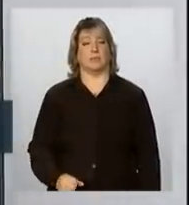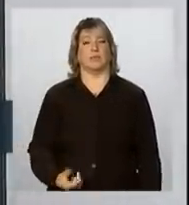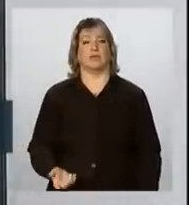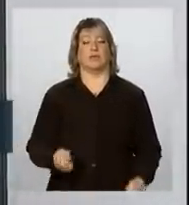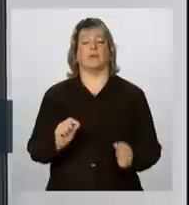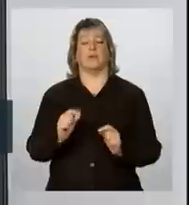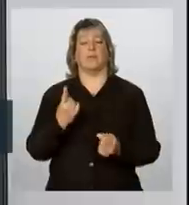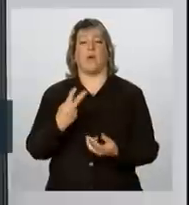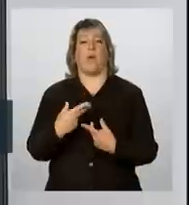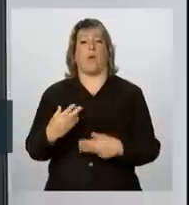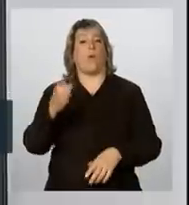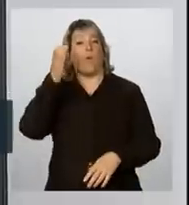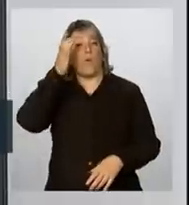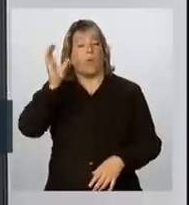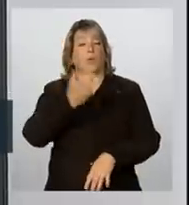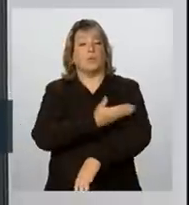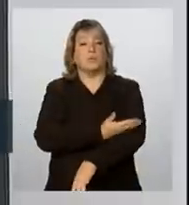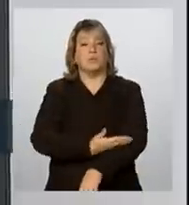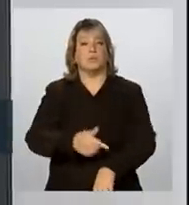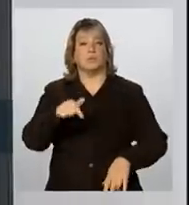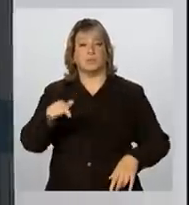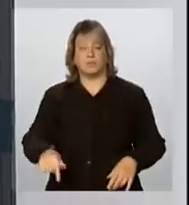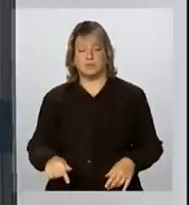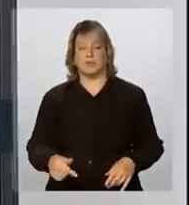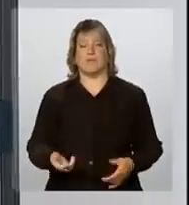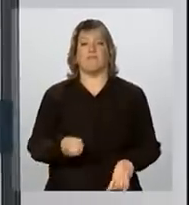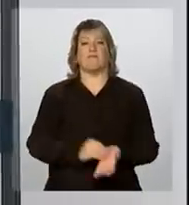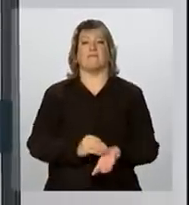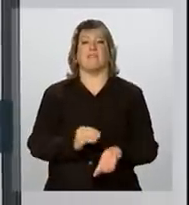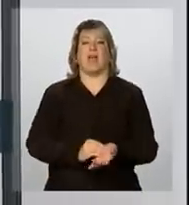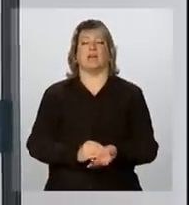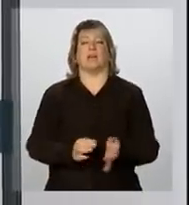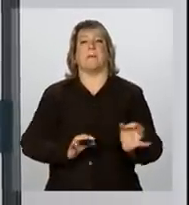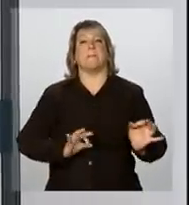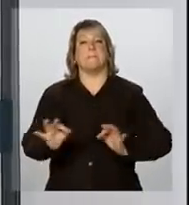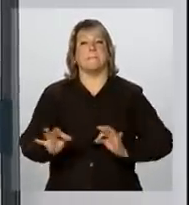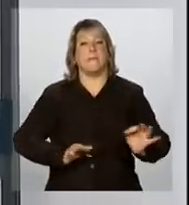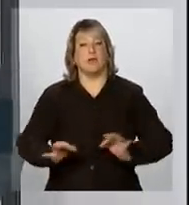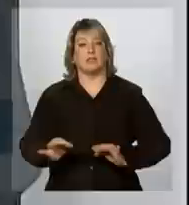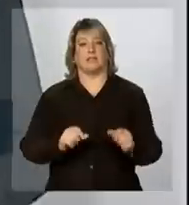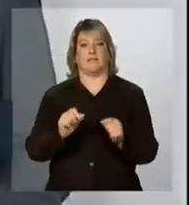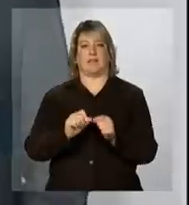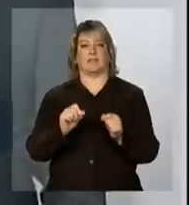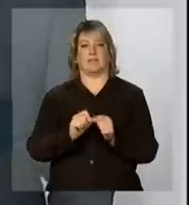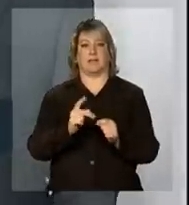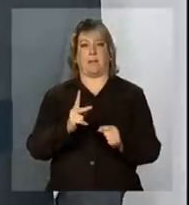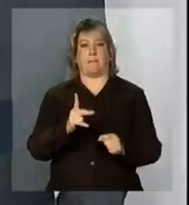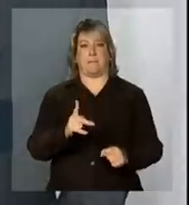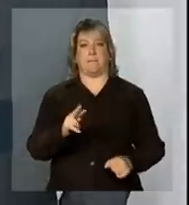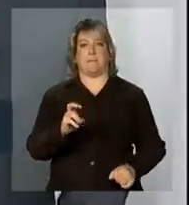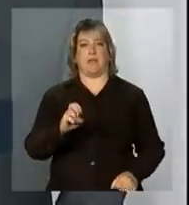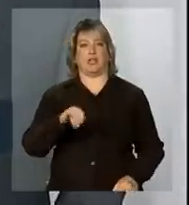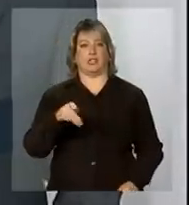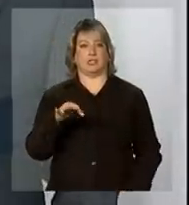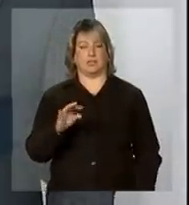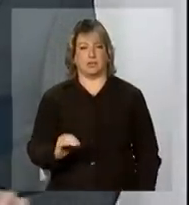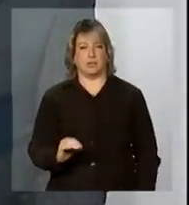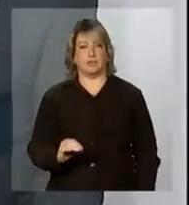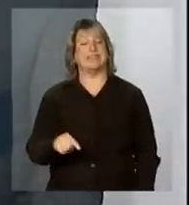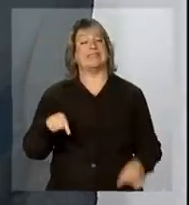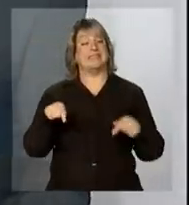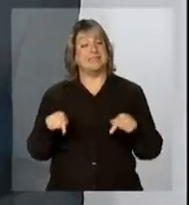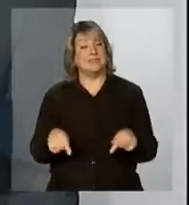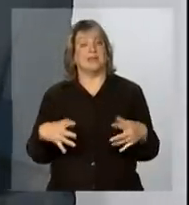cultura, de se produzir projetos. Isso, sem dúvida nenhuma, sempre representou um fator limitante